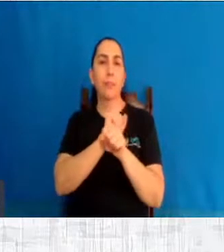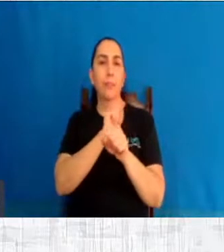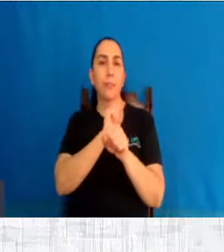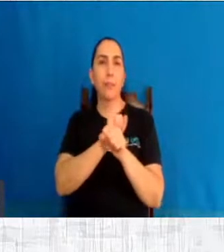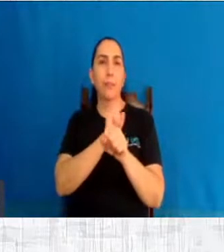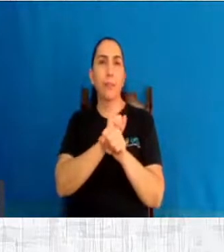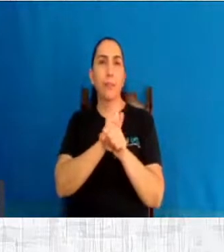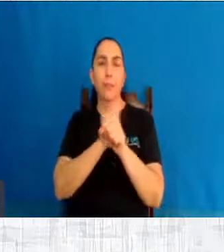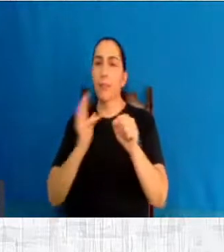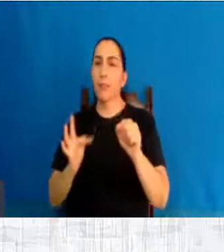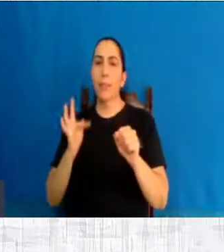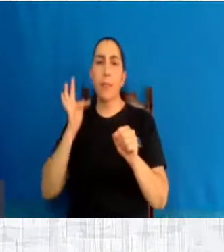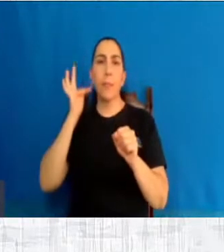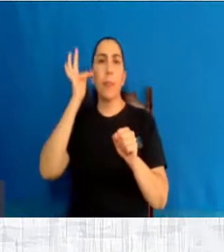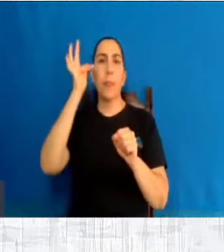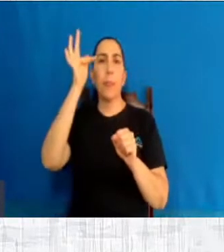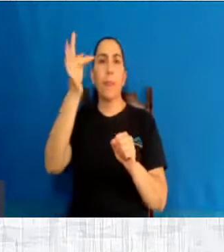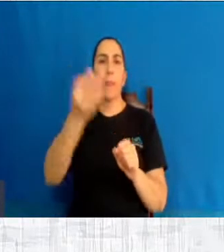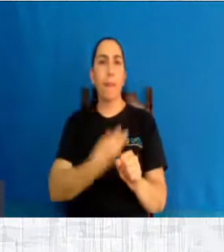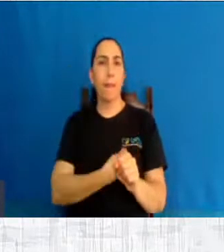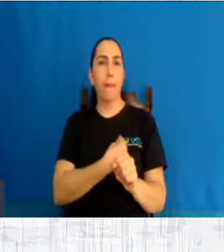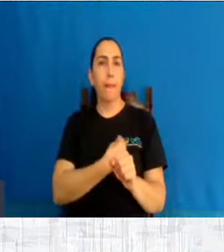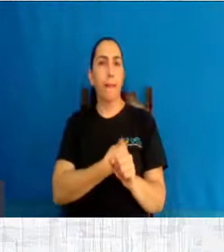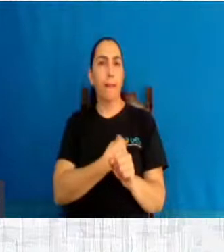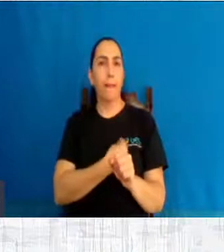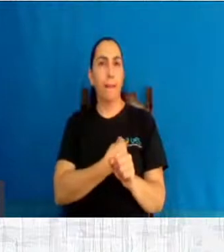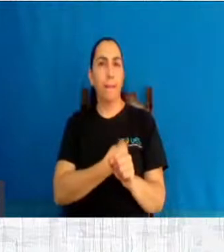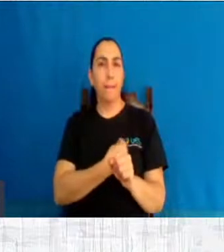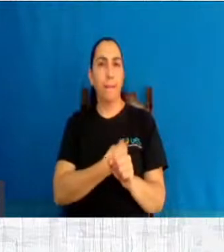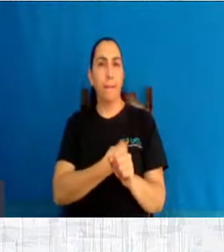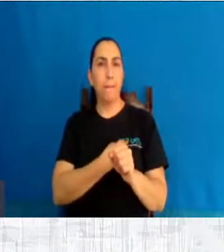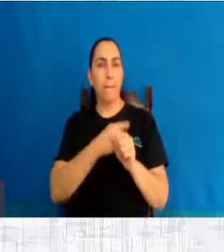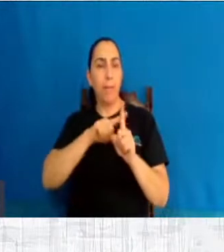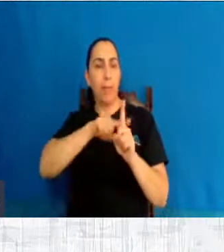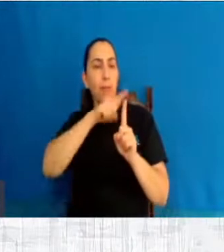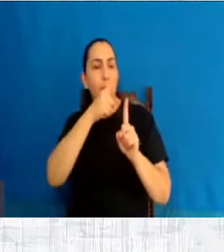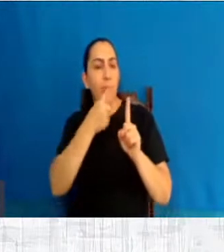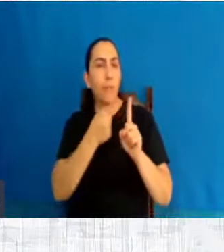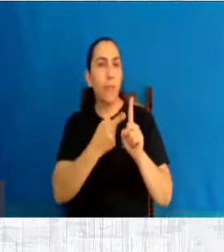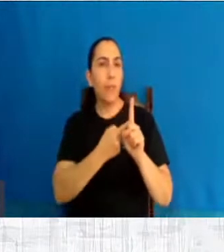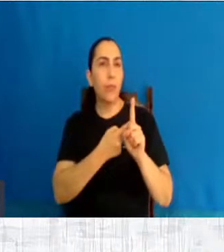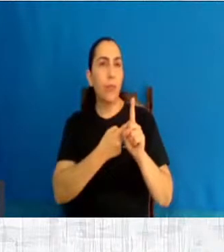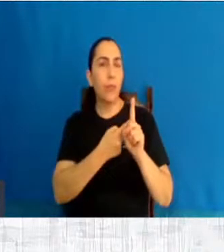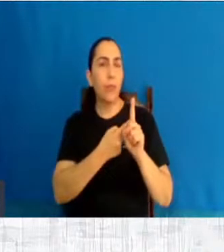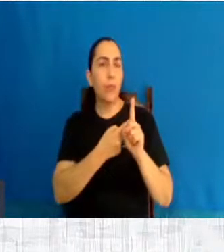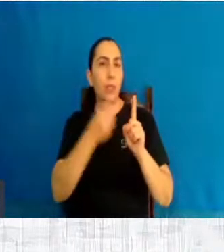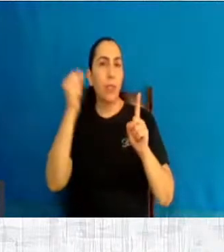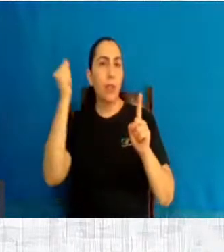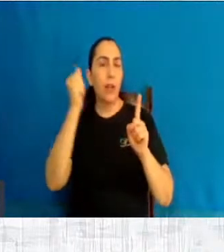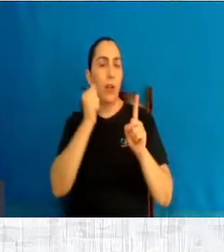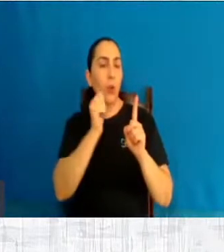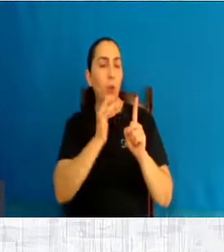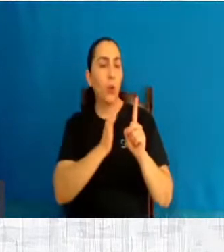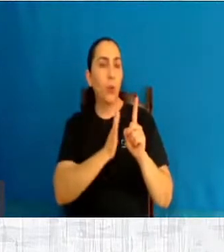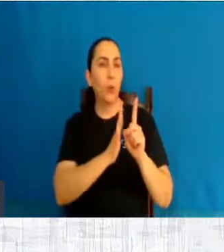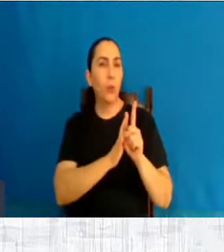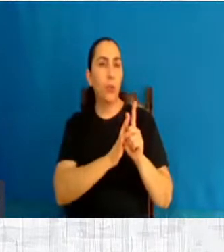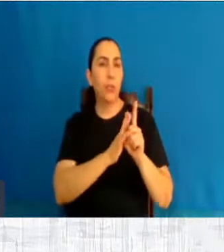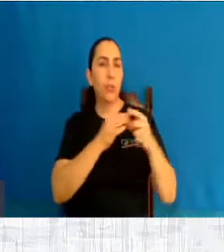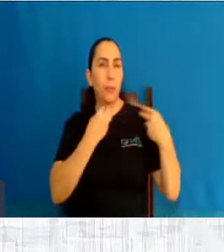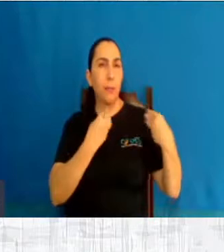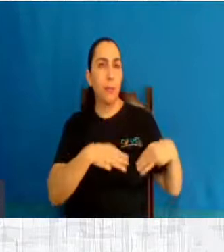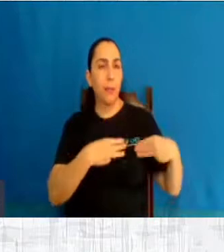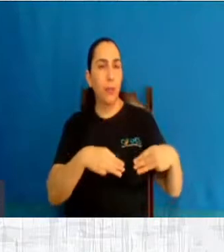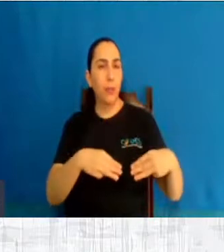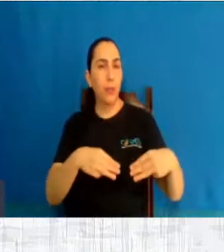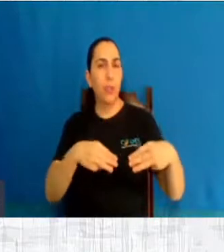anjo de nossas vidas. Bendito o fruto imortal da vossa missão de luz, desde a paz da manjedoura,